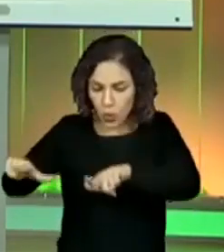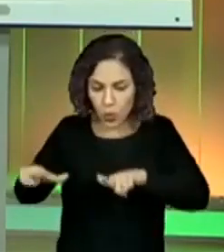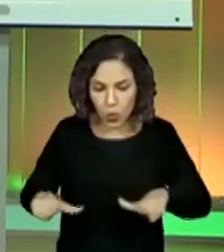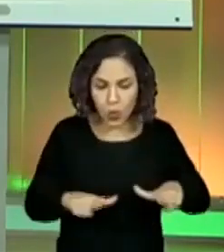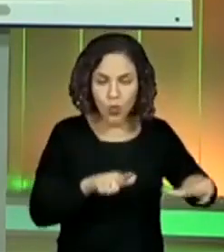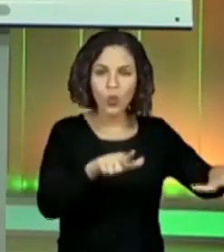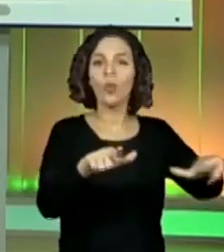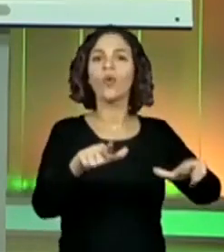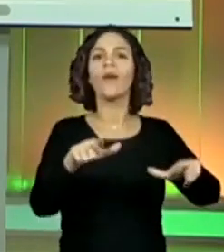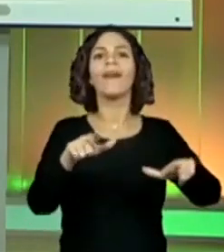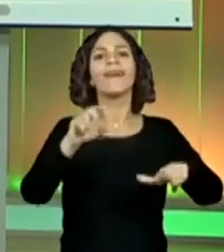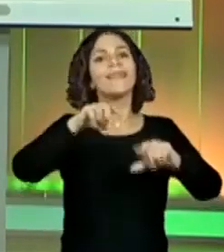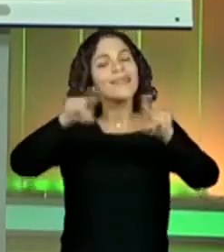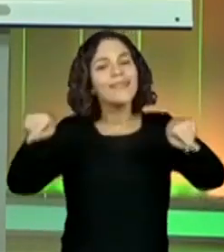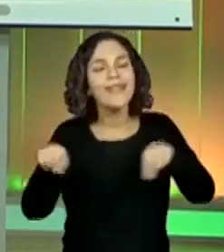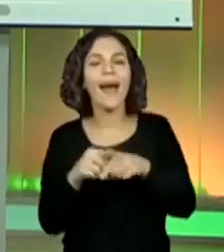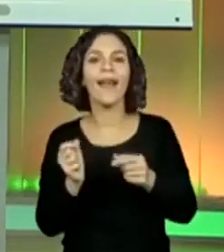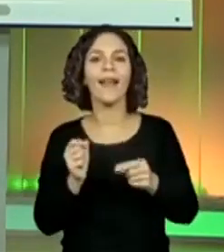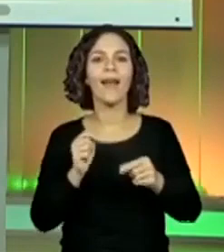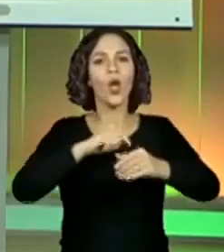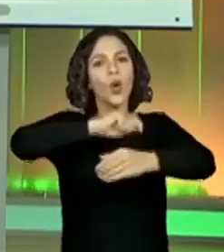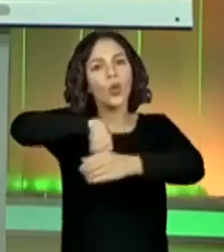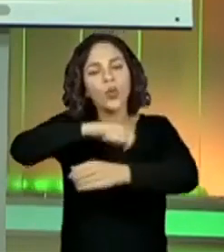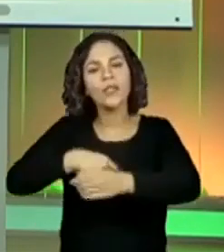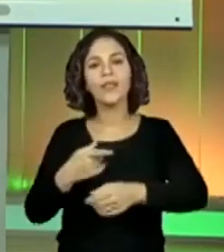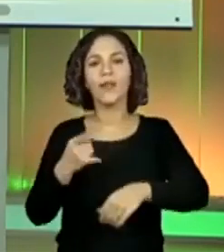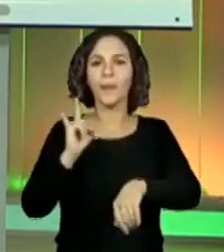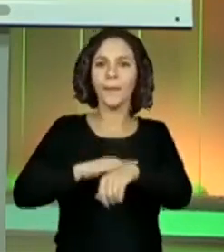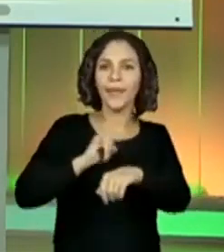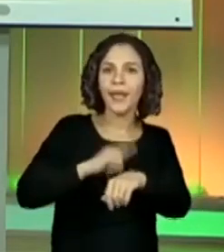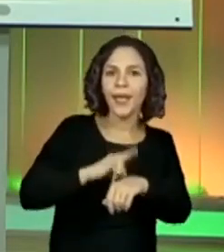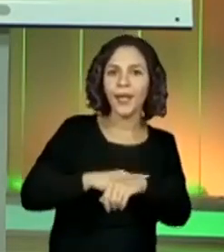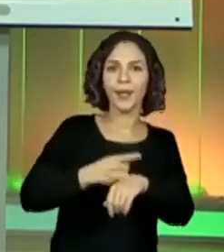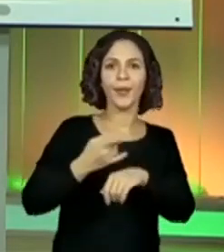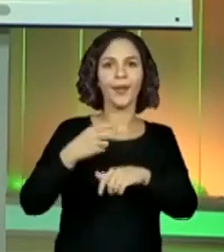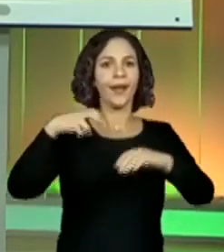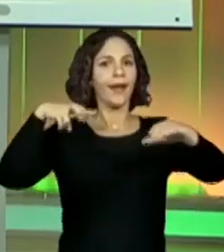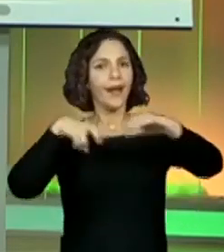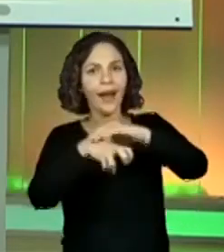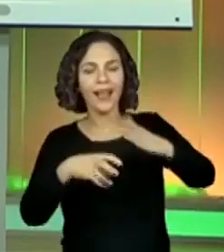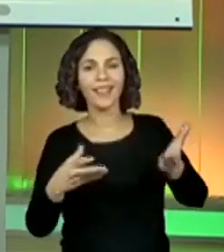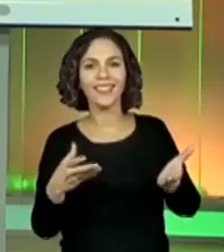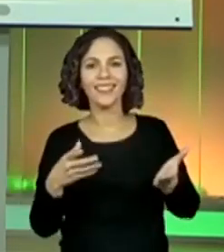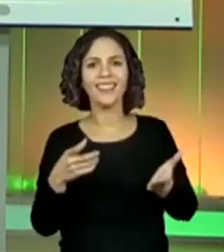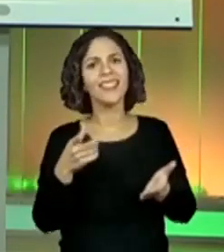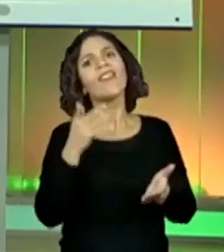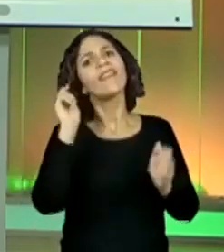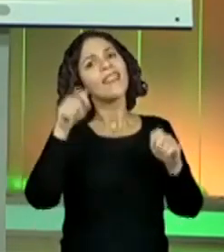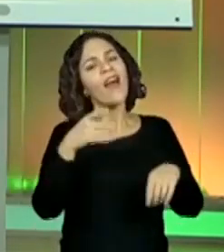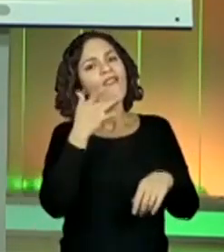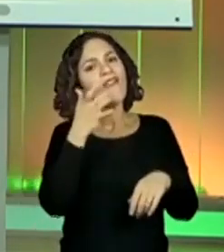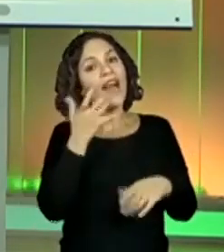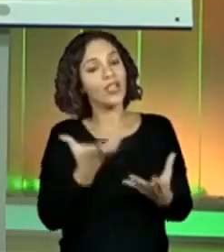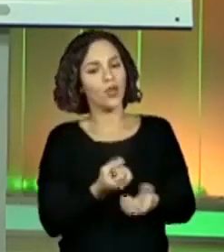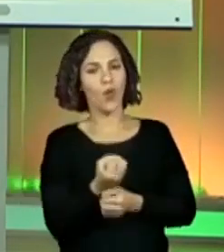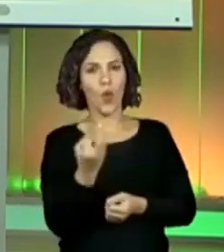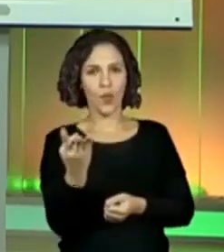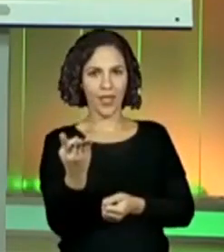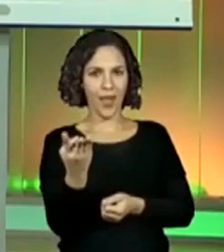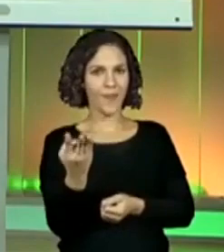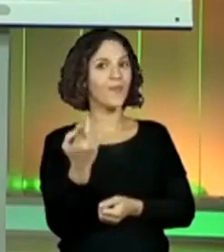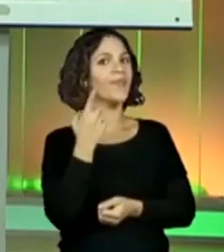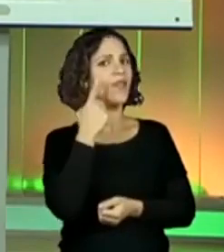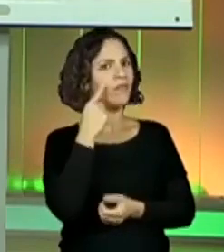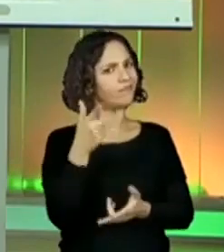sua casa ou o piso da cozinha, do banheiro, tem um jeitinho mais fácil de contar. Será que você consegue perceber isso? Olha